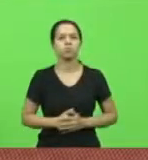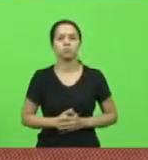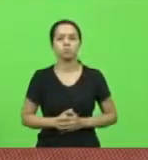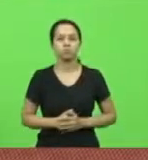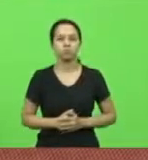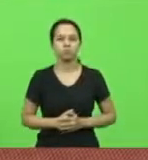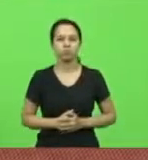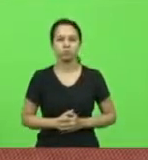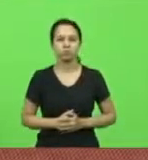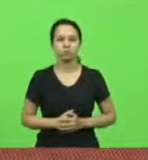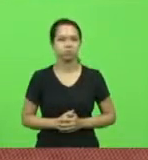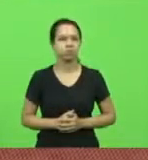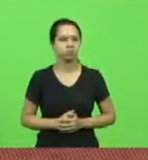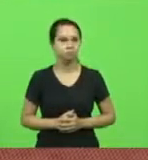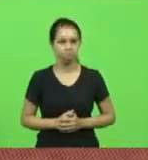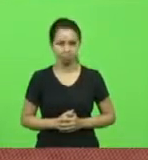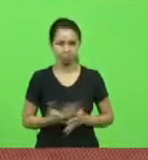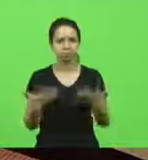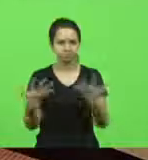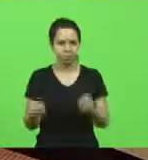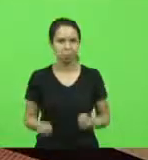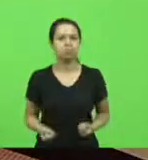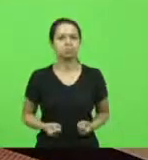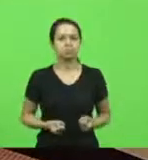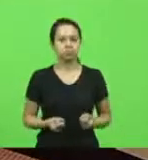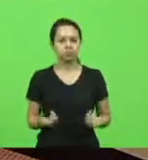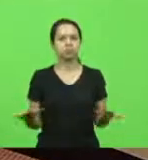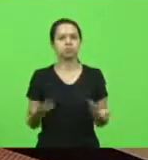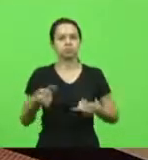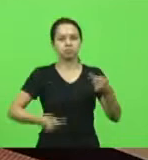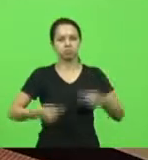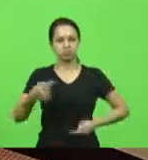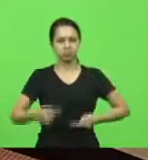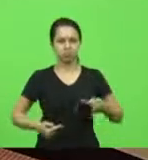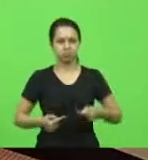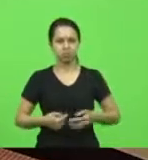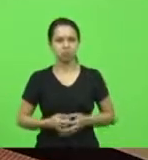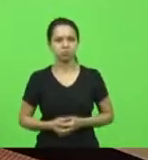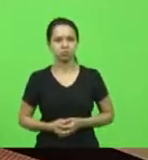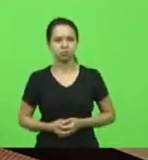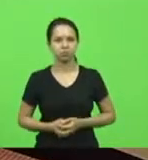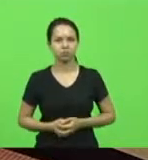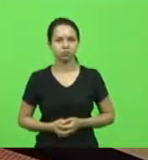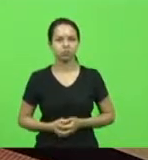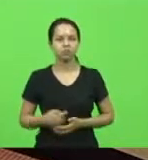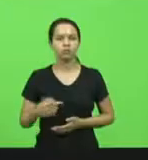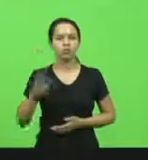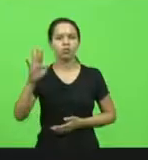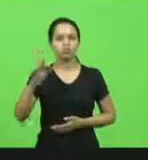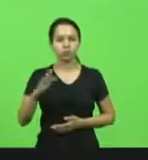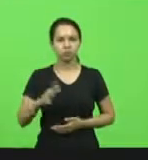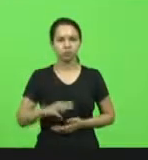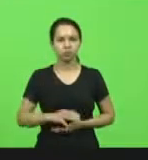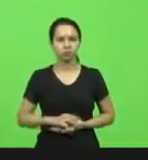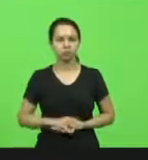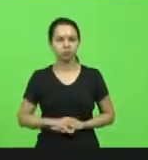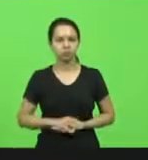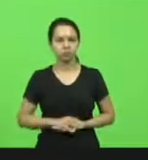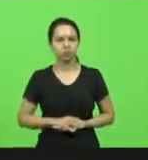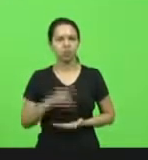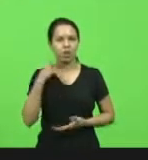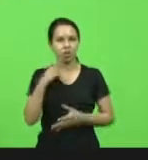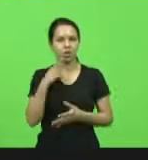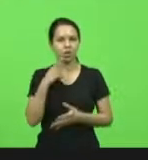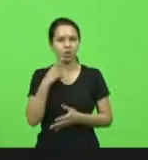Não havendo objeção. Em discussão... Tem quórum, senhor presidente? Oi? Tem Deputado